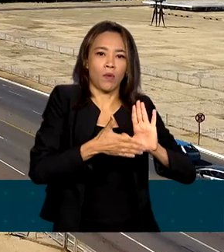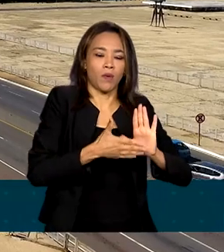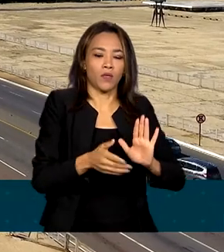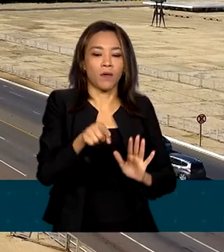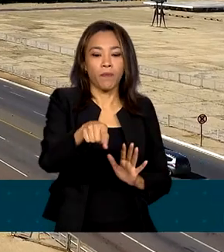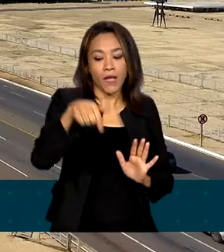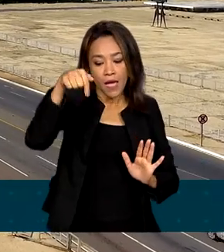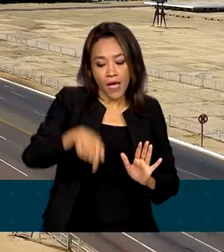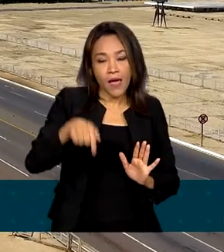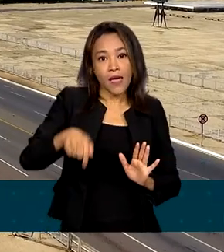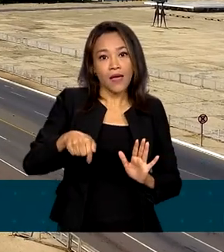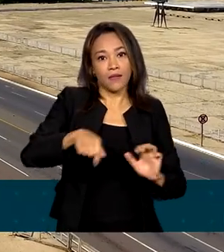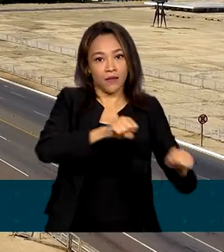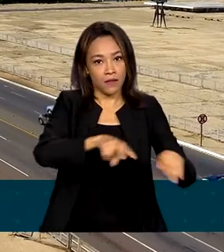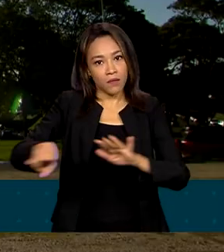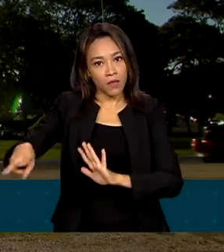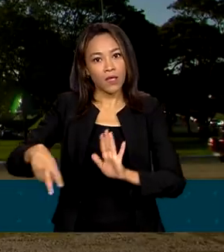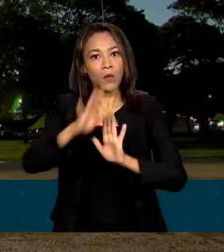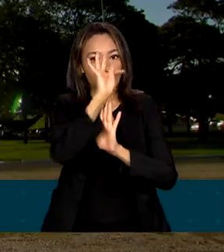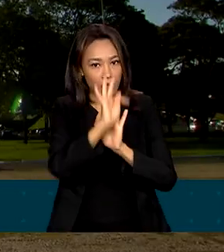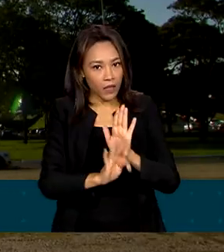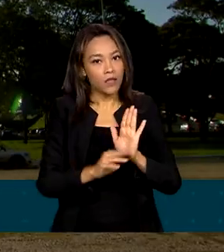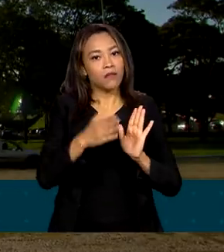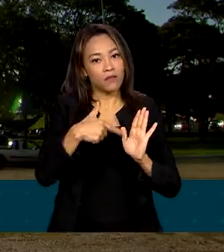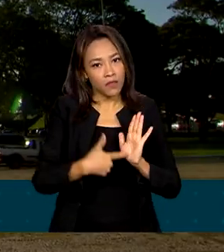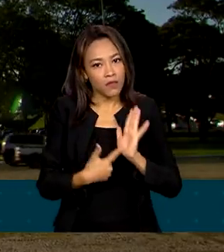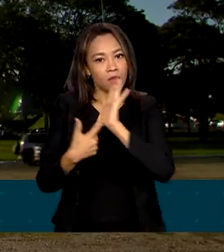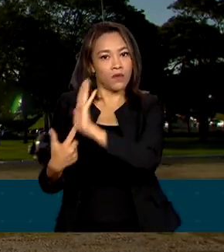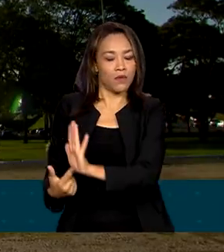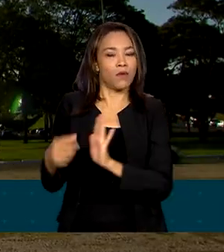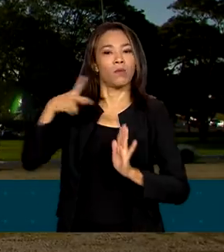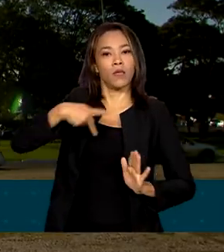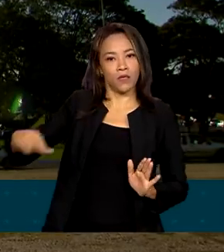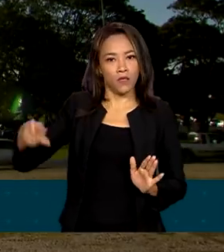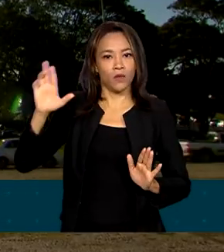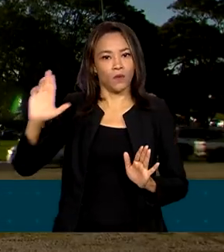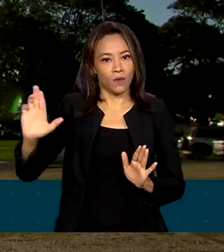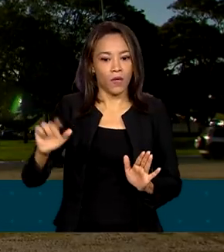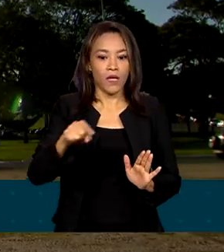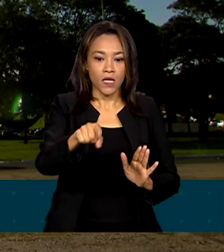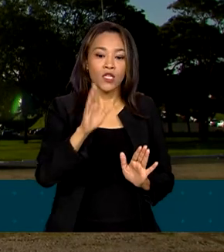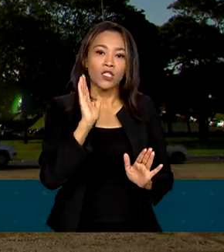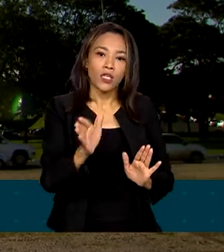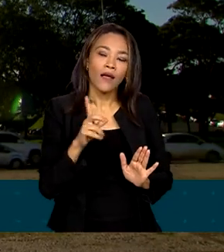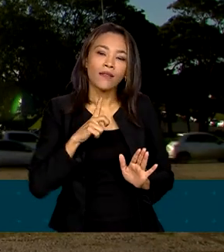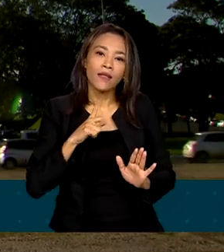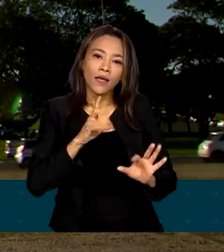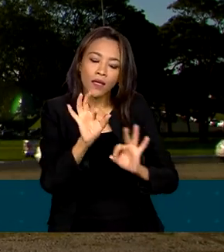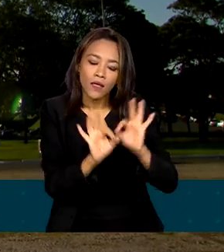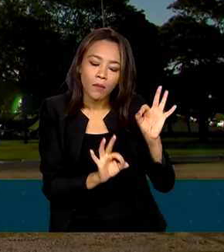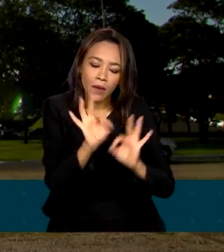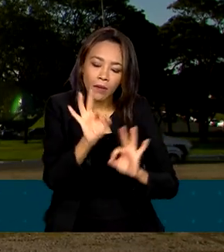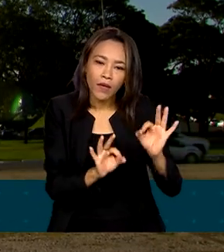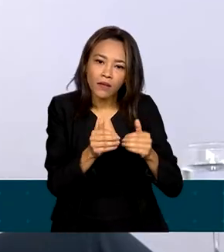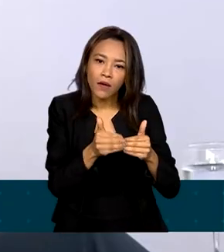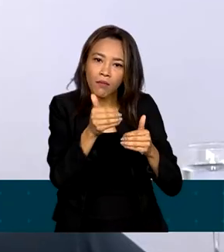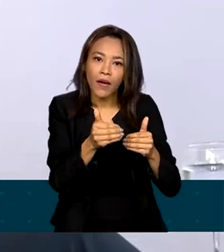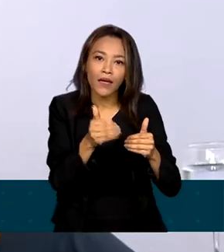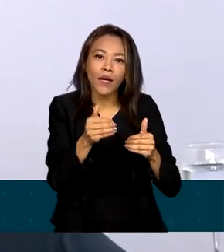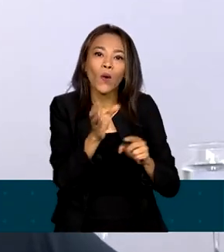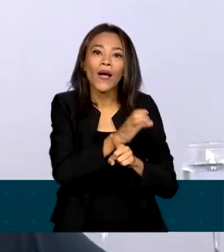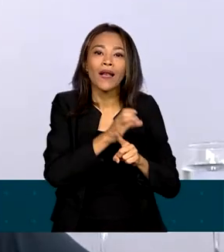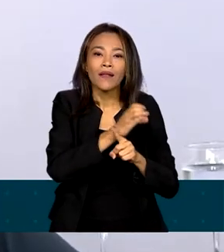ainda esta semana ao presidente Lula. O ministro já trabalha com um pré-calendário de votações no Congresso.